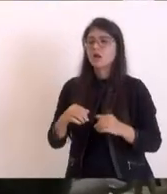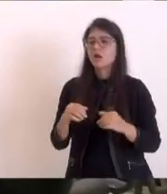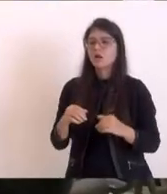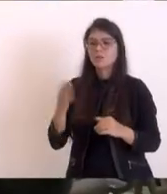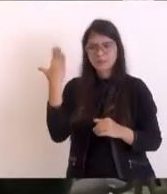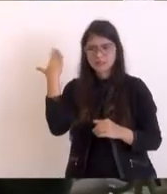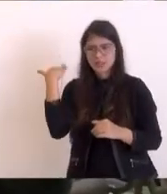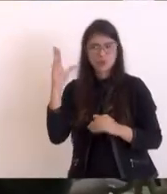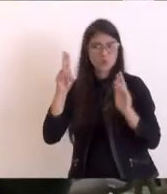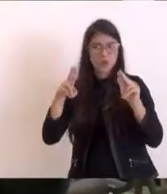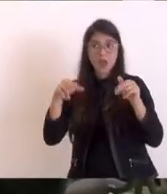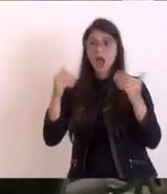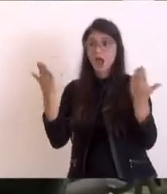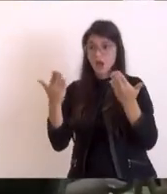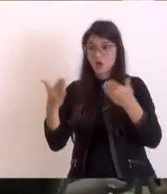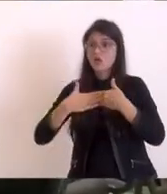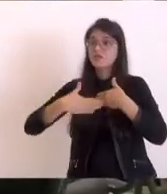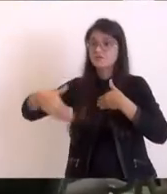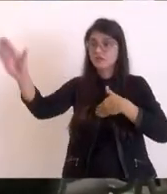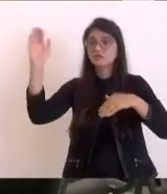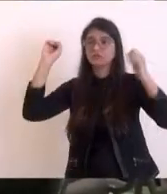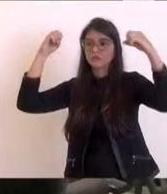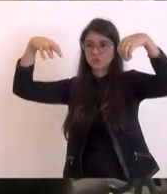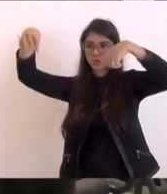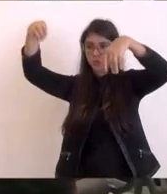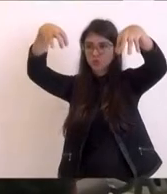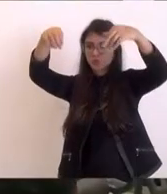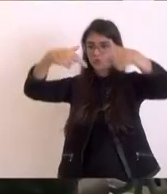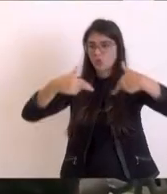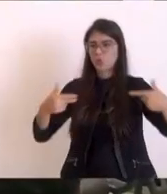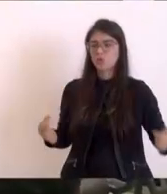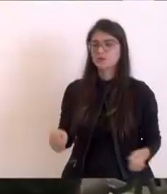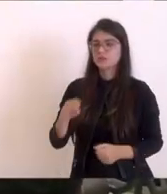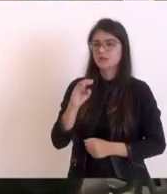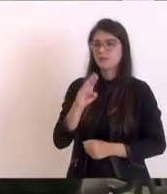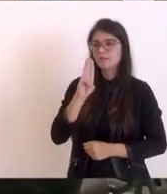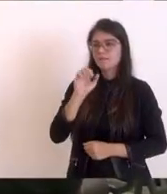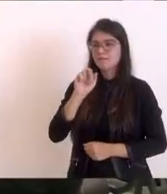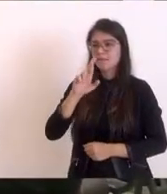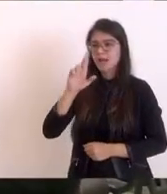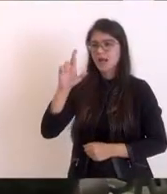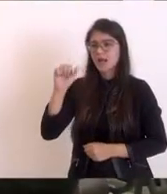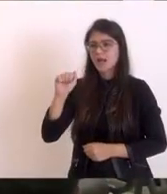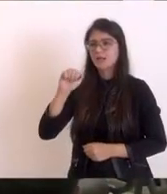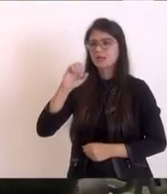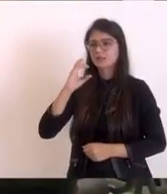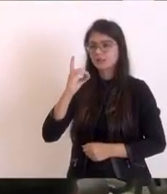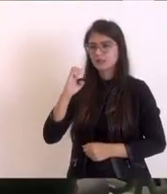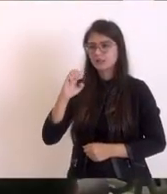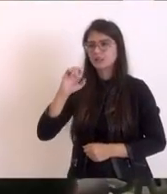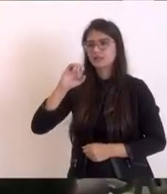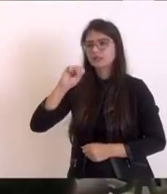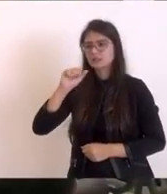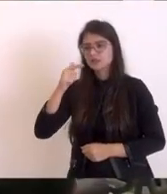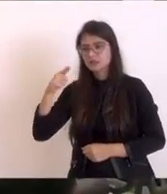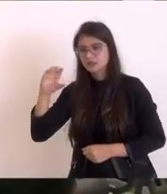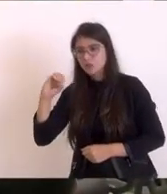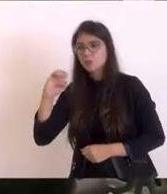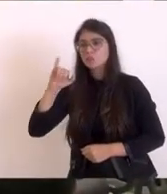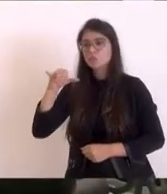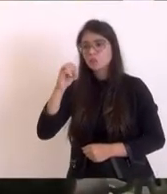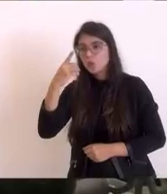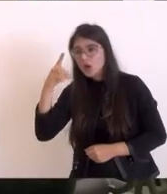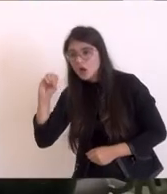até a chegada de Casimiro. Nós iluminamos de Barra de São João até o segmento do Âncora. Nós preparamos um